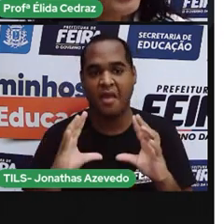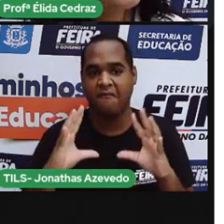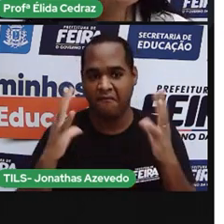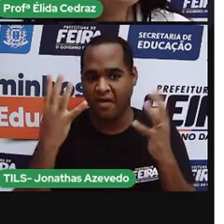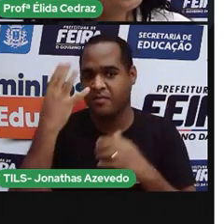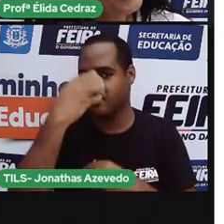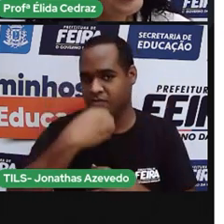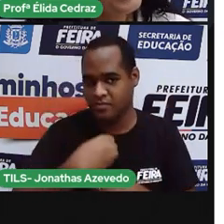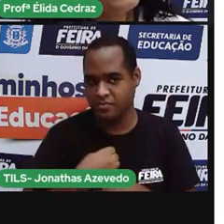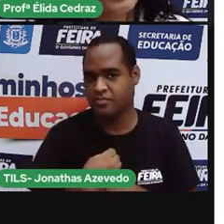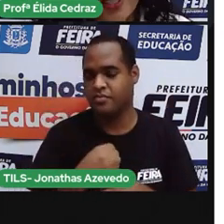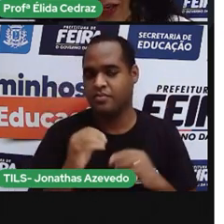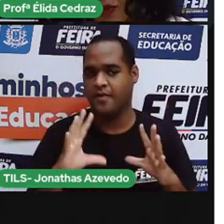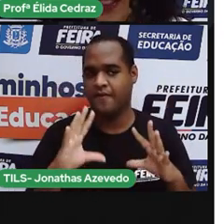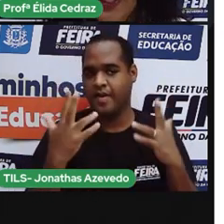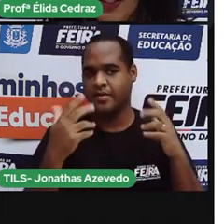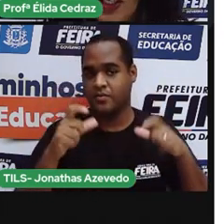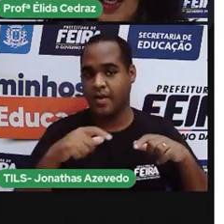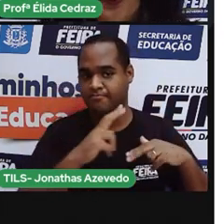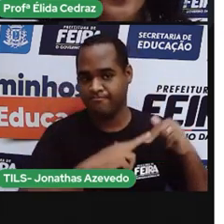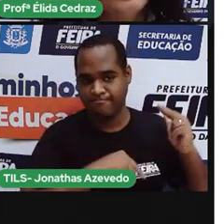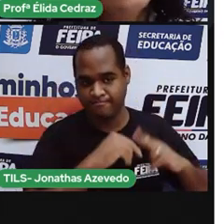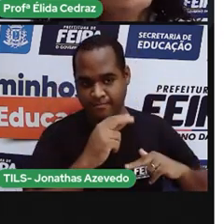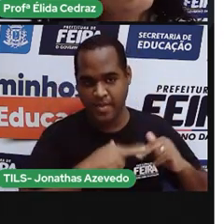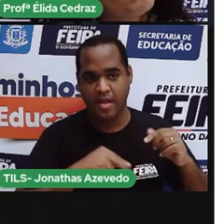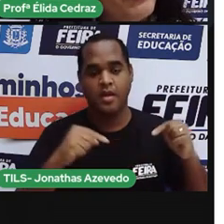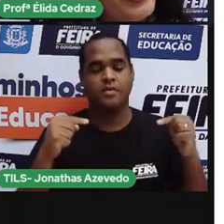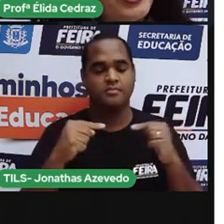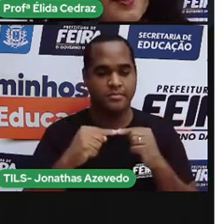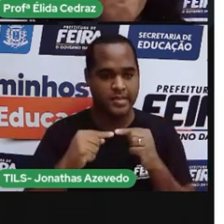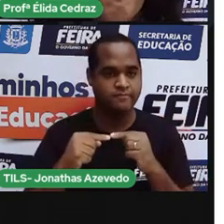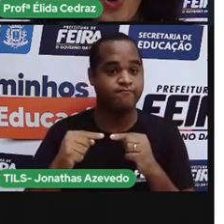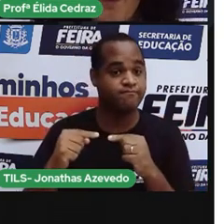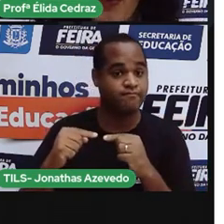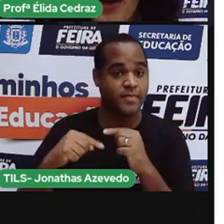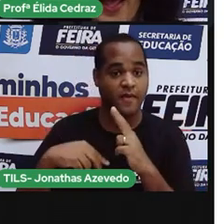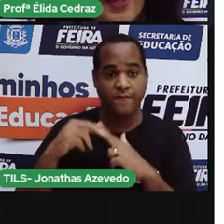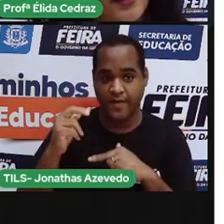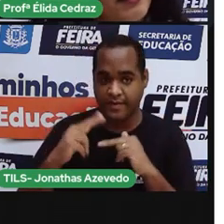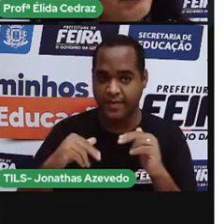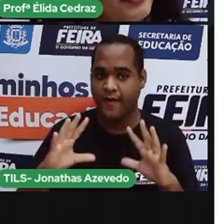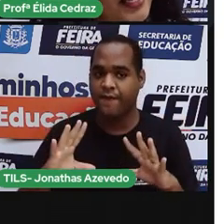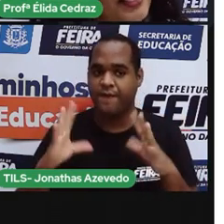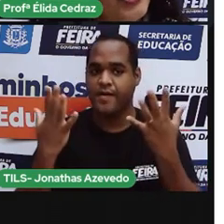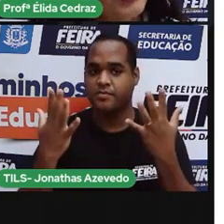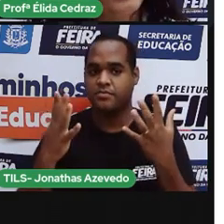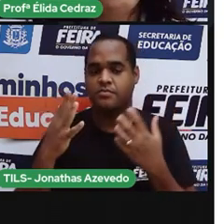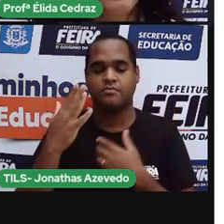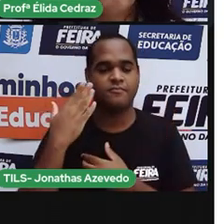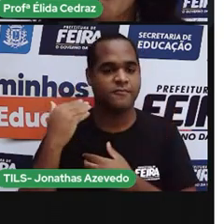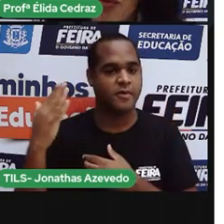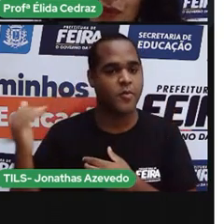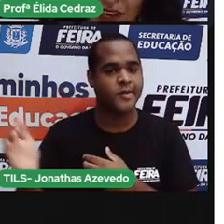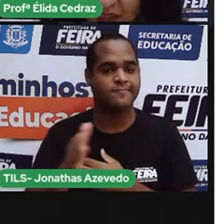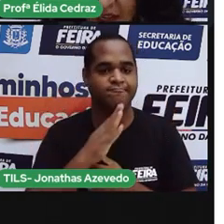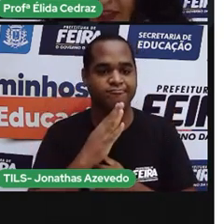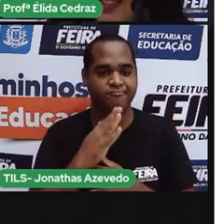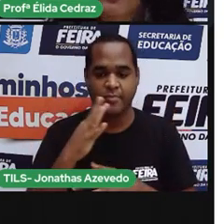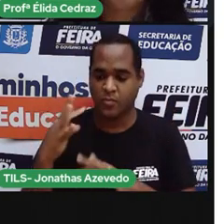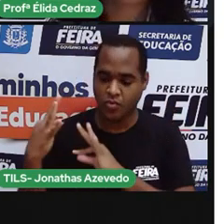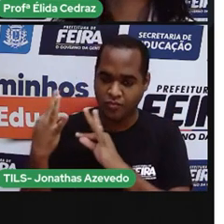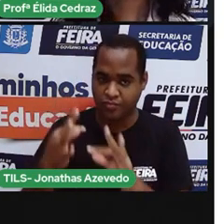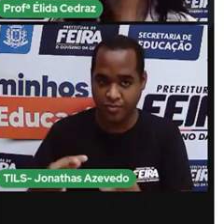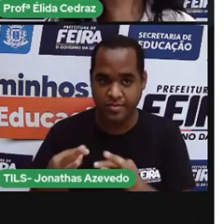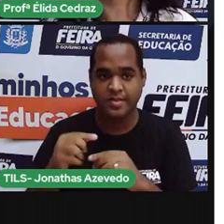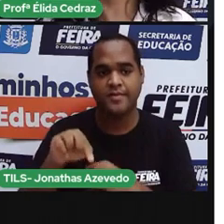é uma festa junina da nossa região. Festa popular e tradicional feirem.